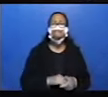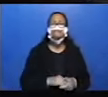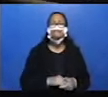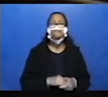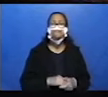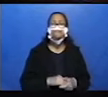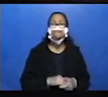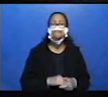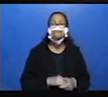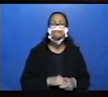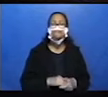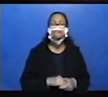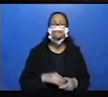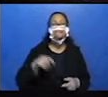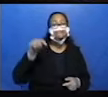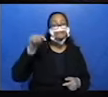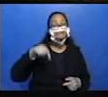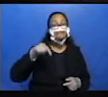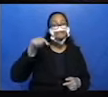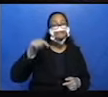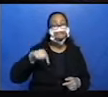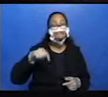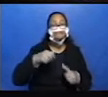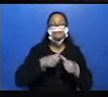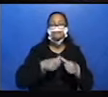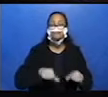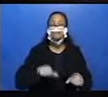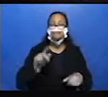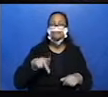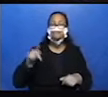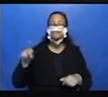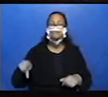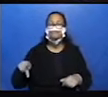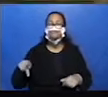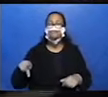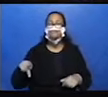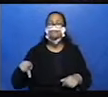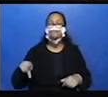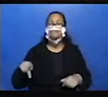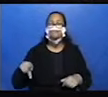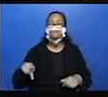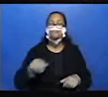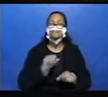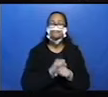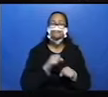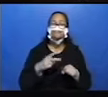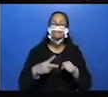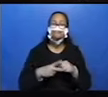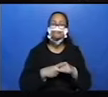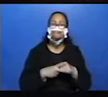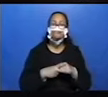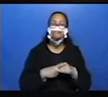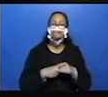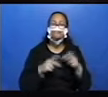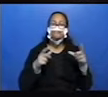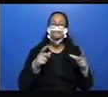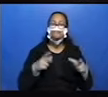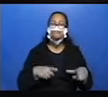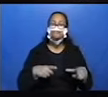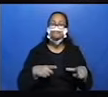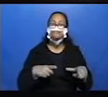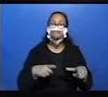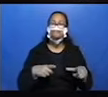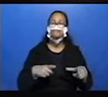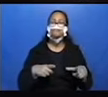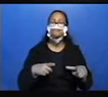Muito bem. Ela está aqui. Olha só. Então, aqui, nesse lugarzinho aqui, eu vou estar acrescentando a